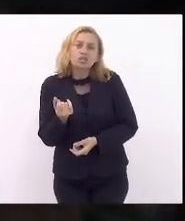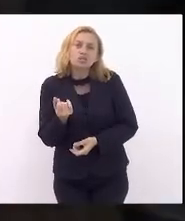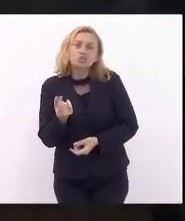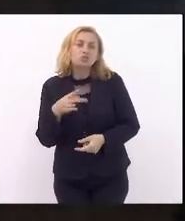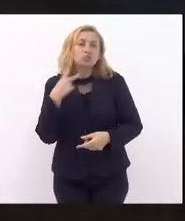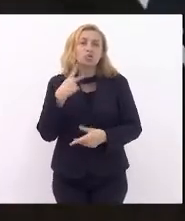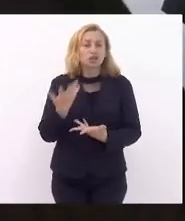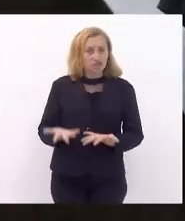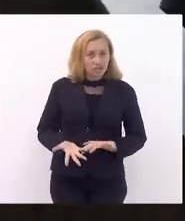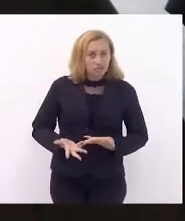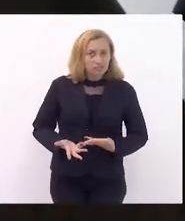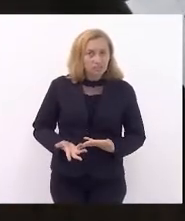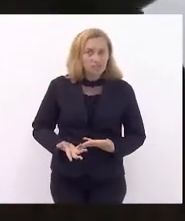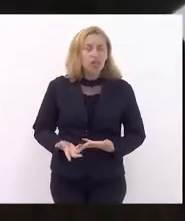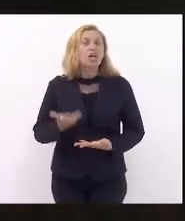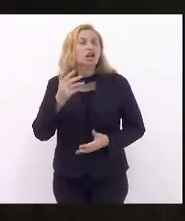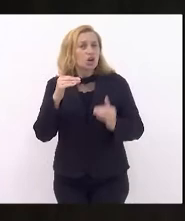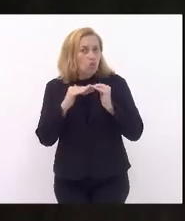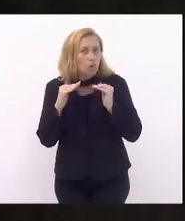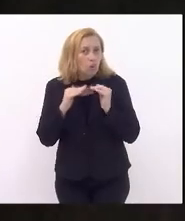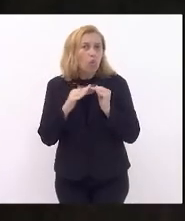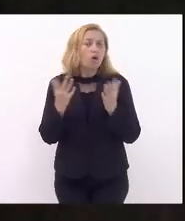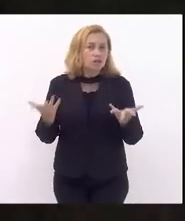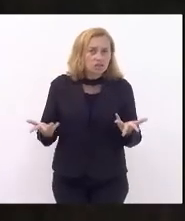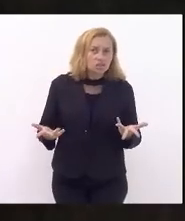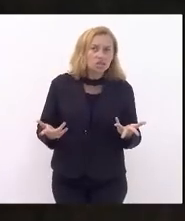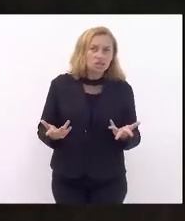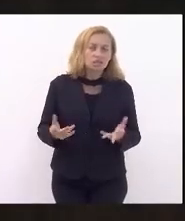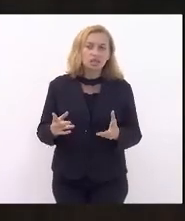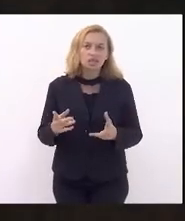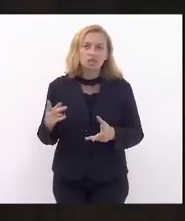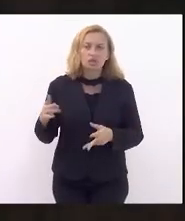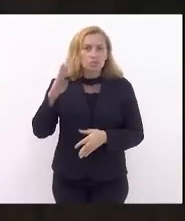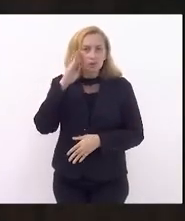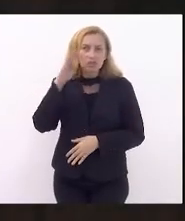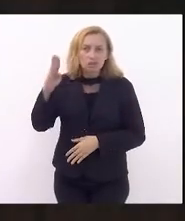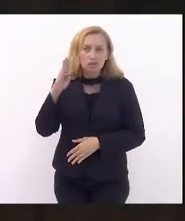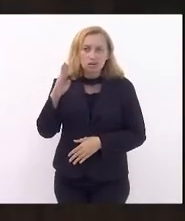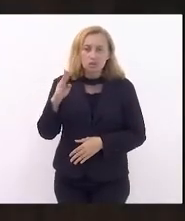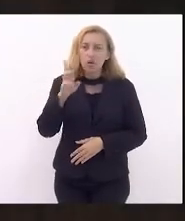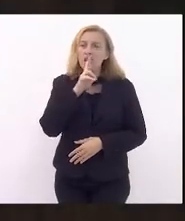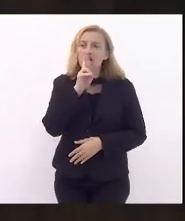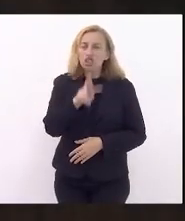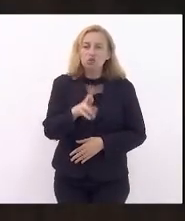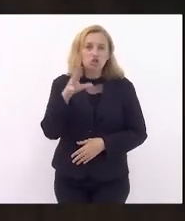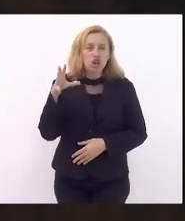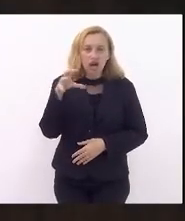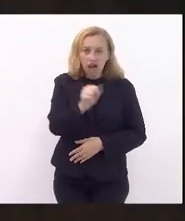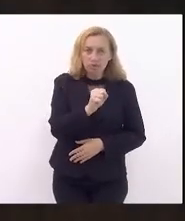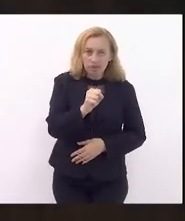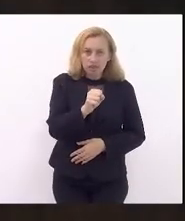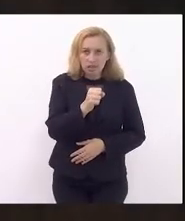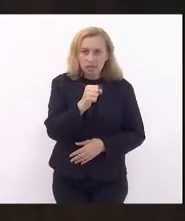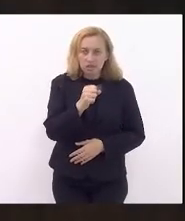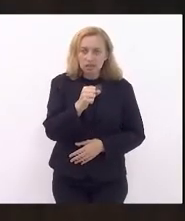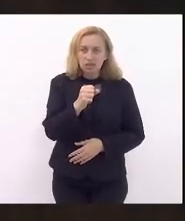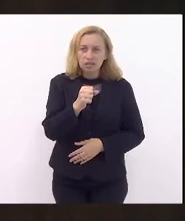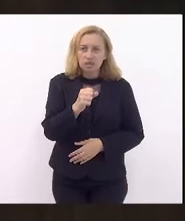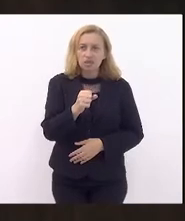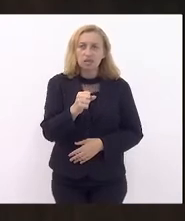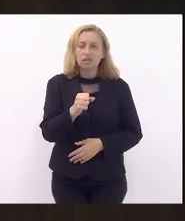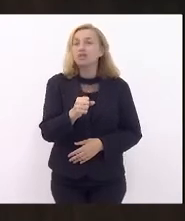ele concorda com essa política que tem como prioridade dar resposta imediata aos